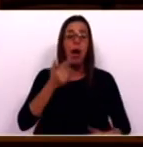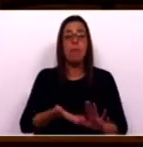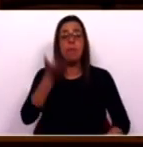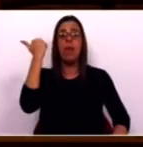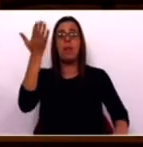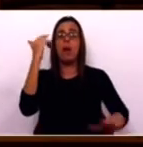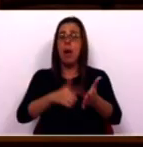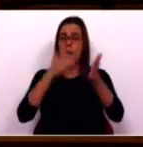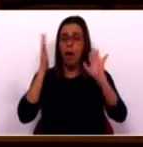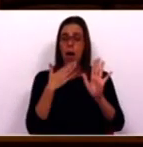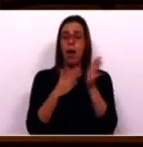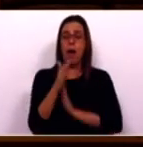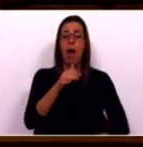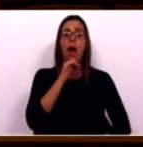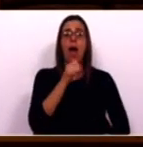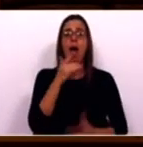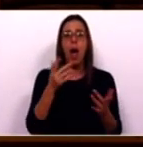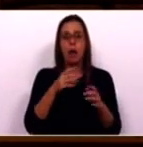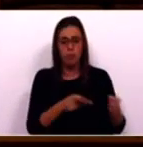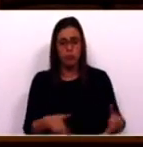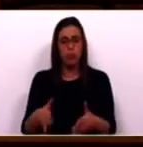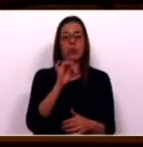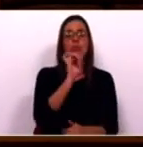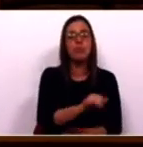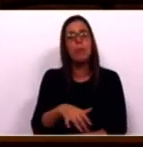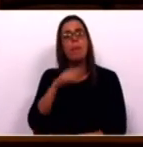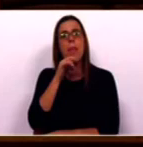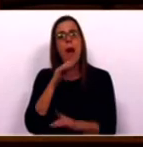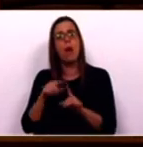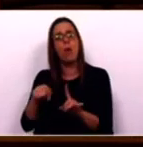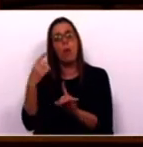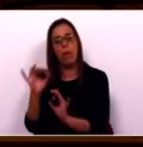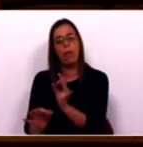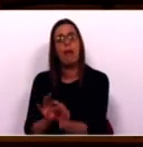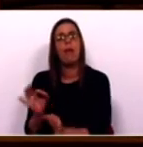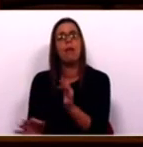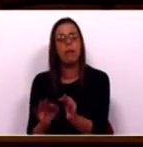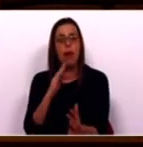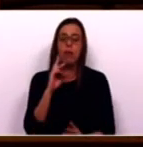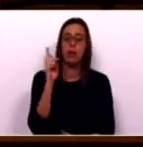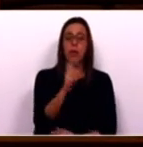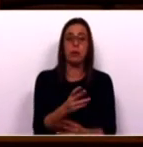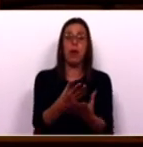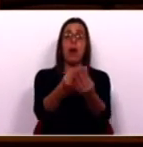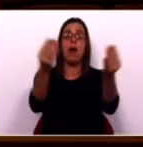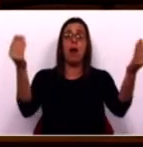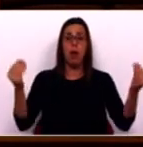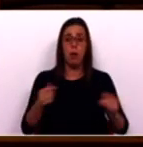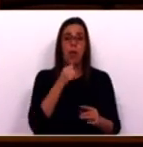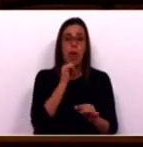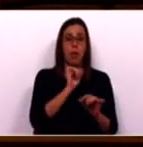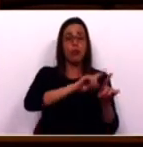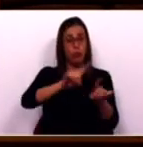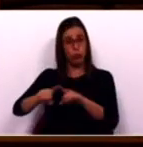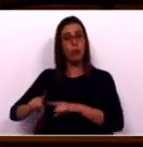luz do necessário aproveitamento de águas pluviais e até de águas usadas e tratadas para dar resposta aos múltiplos usos de